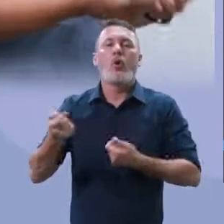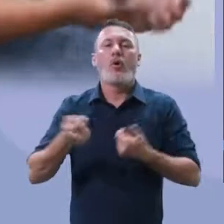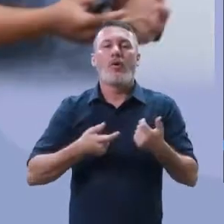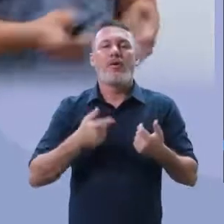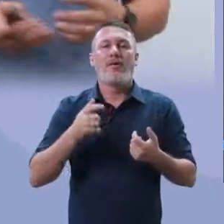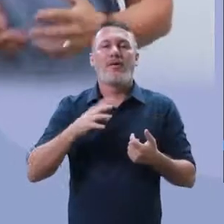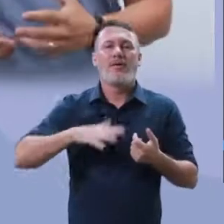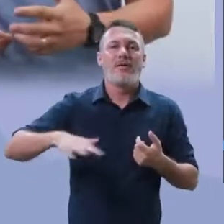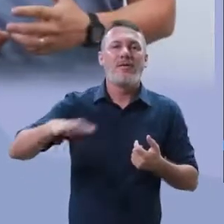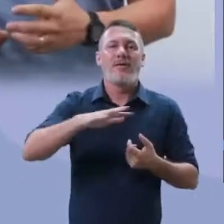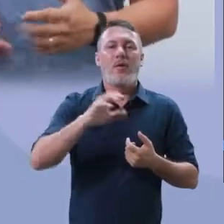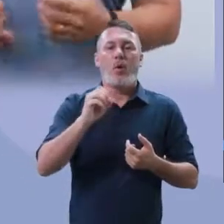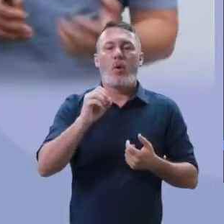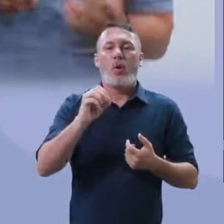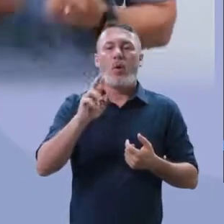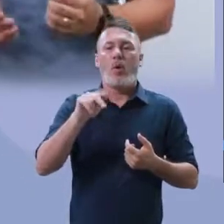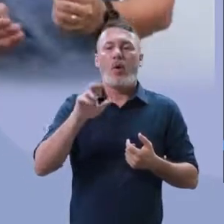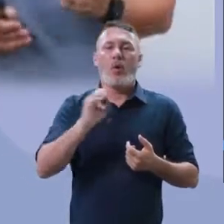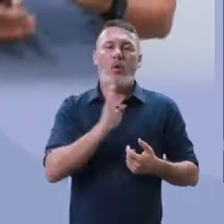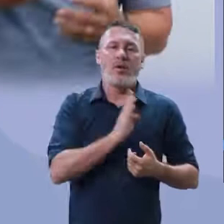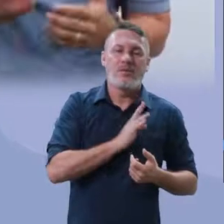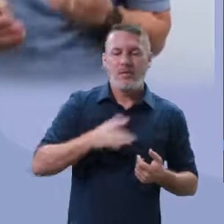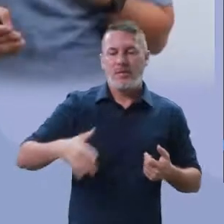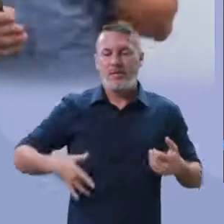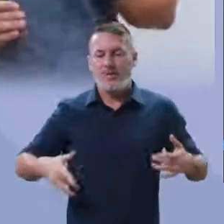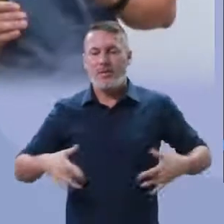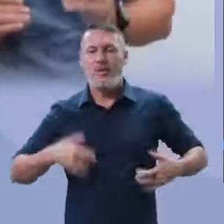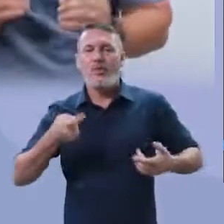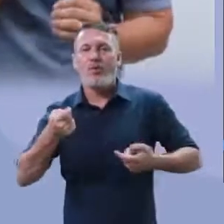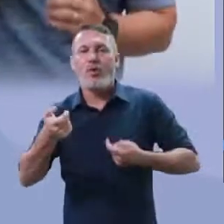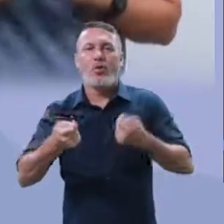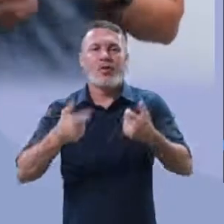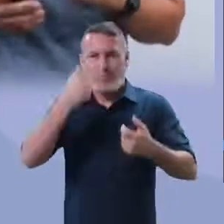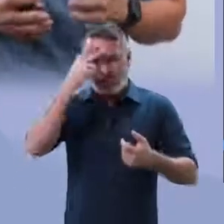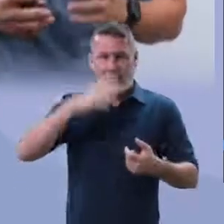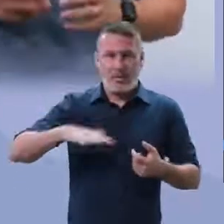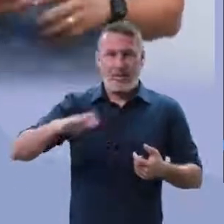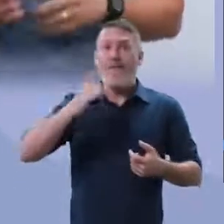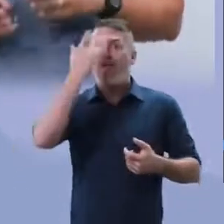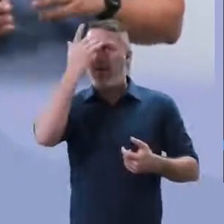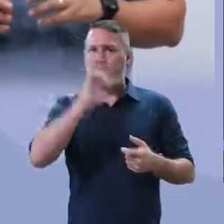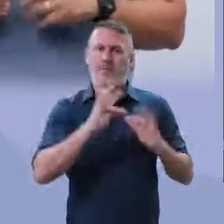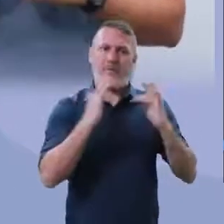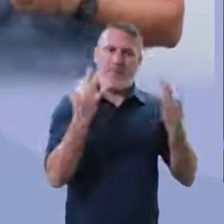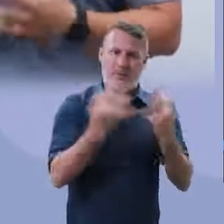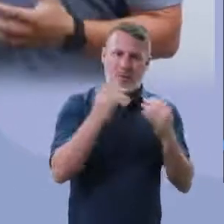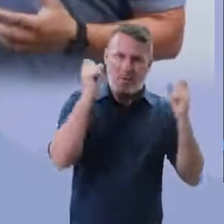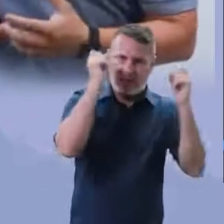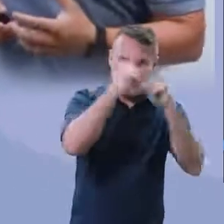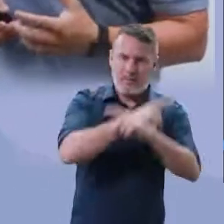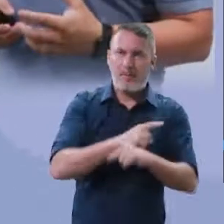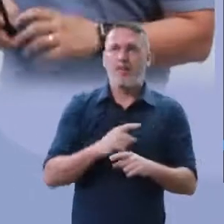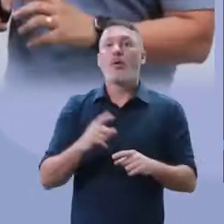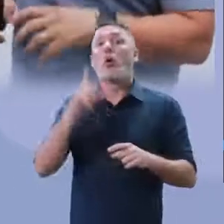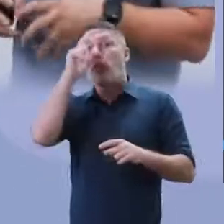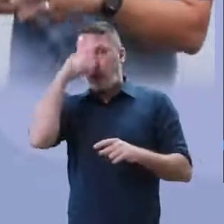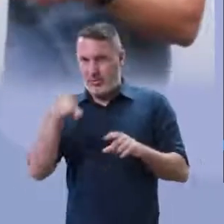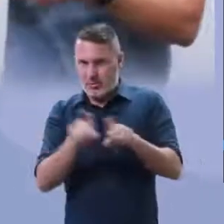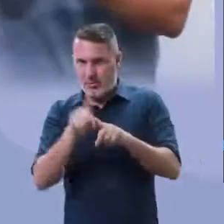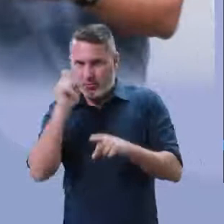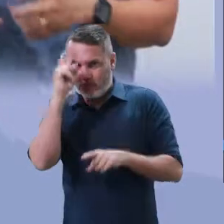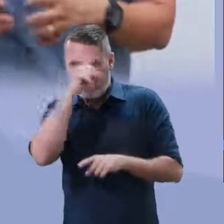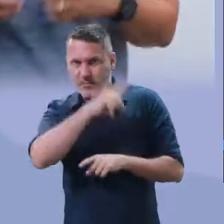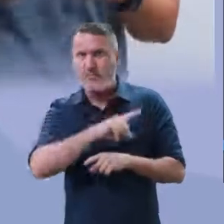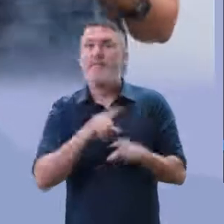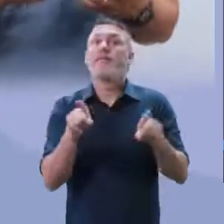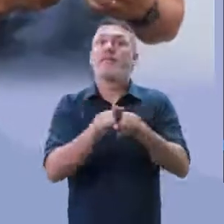nem para os hospitais. Entretanto, nós percebemos ali que falta uma abordagem mais humanizada. Falta um